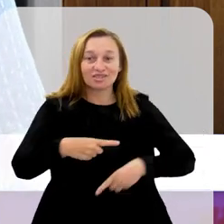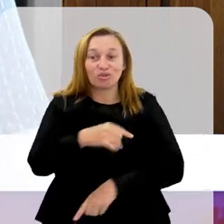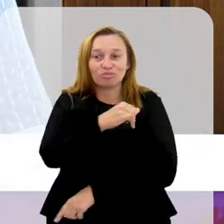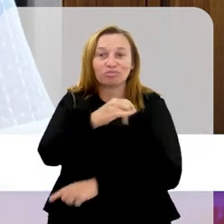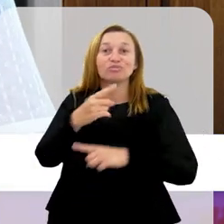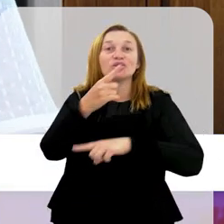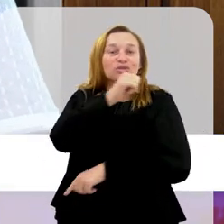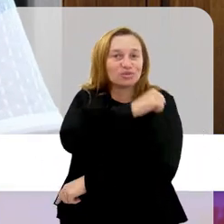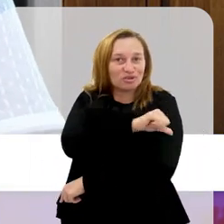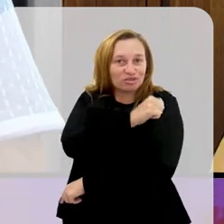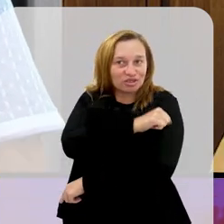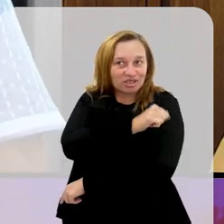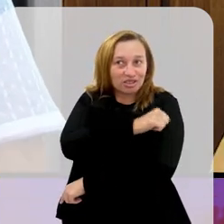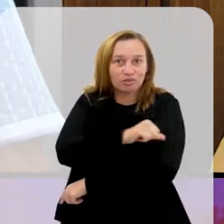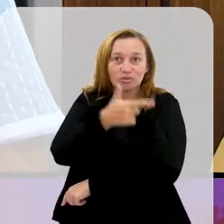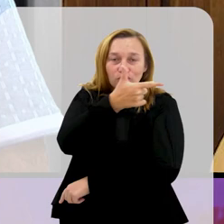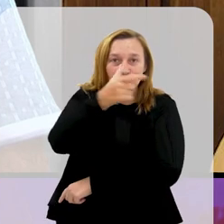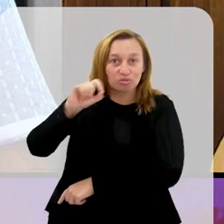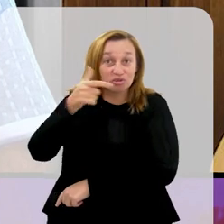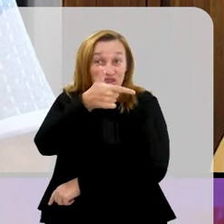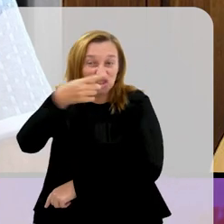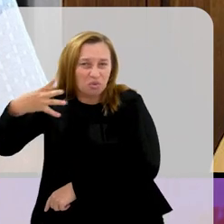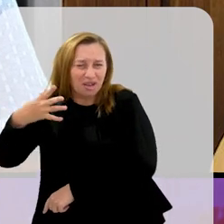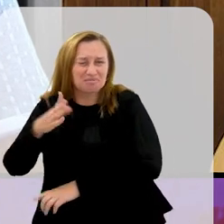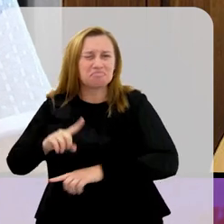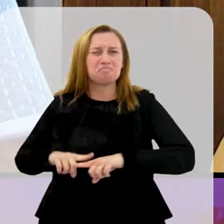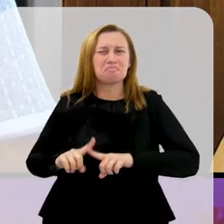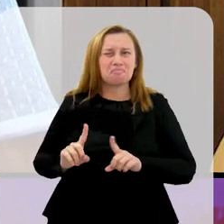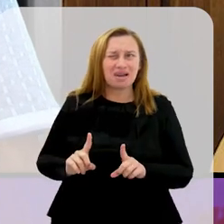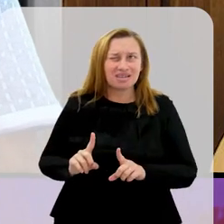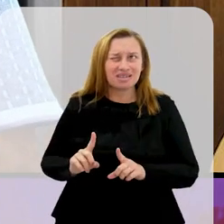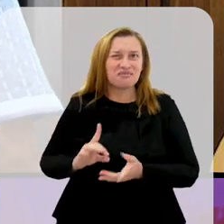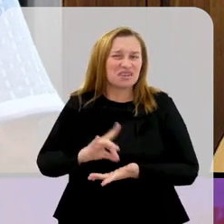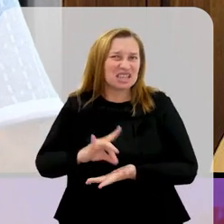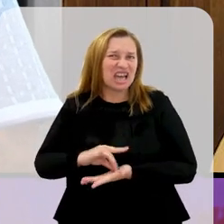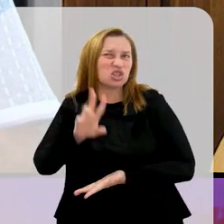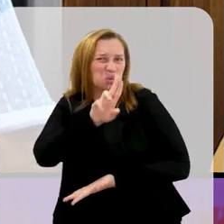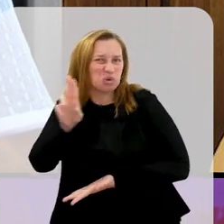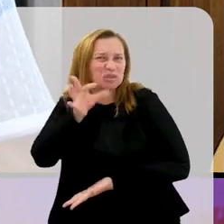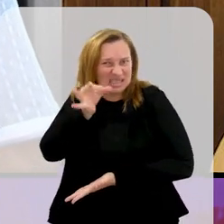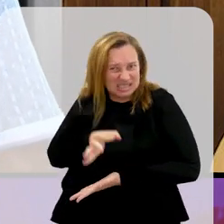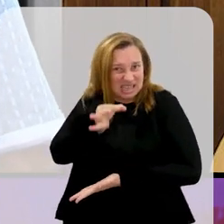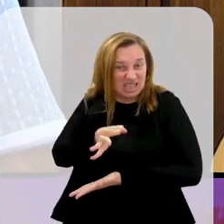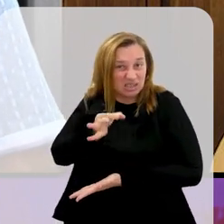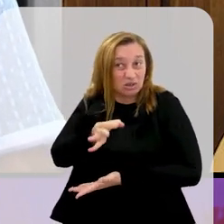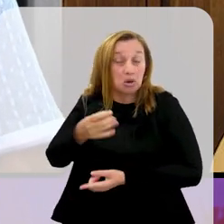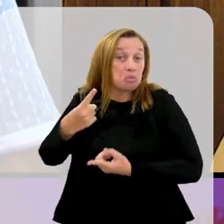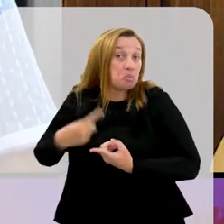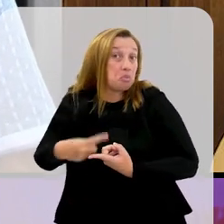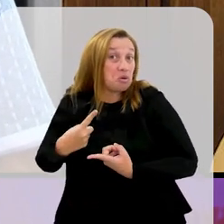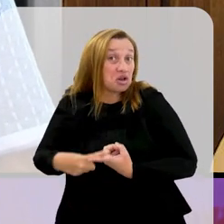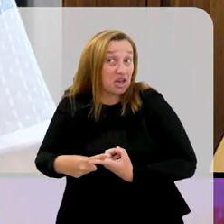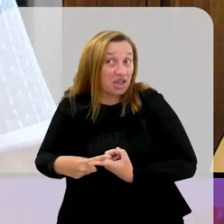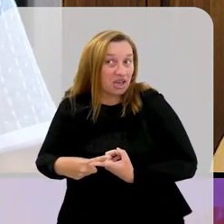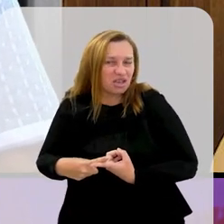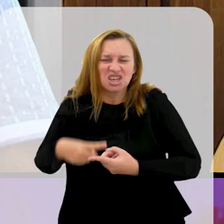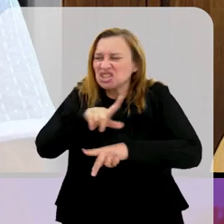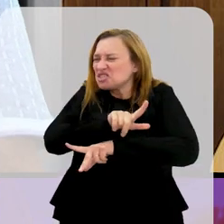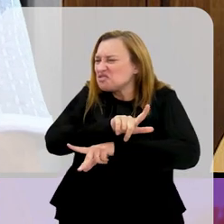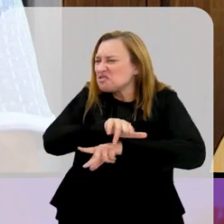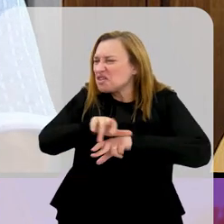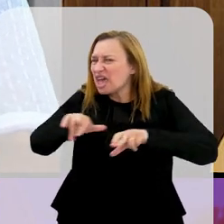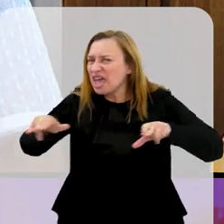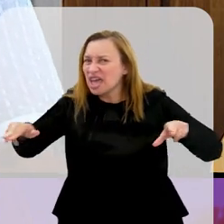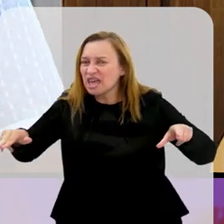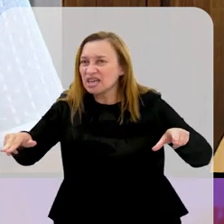Carioca 2024. Mas será que ainda é carioca? Afinal de contas tem sido jogado em